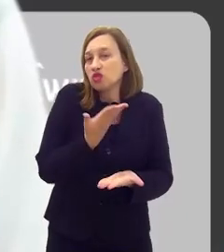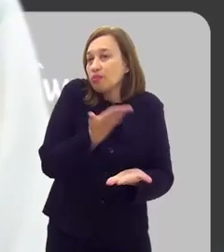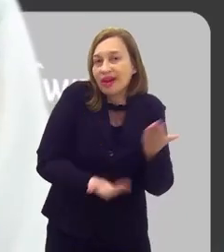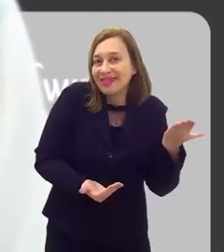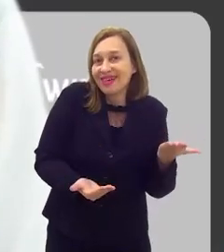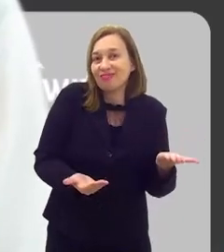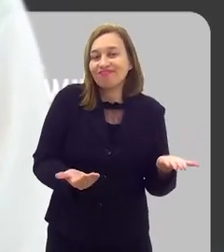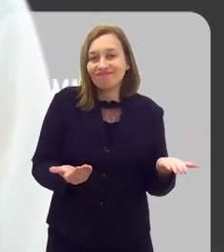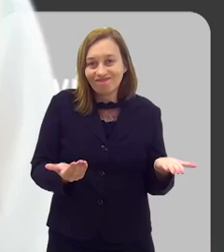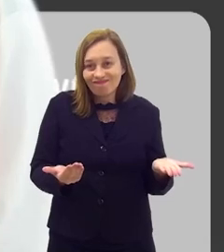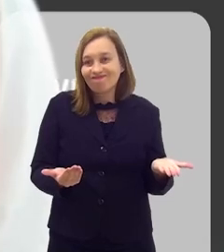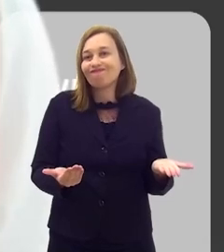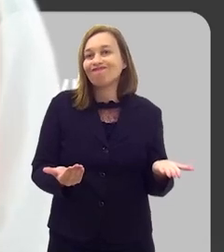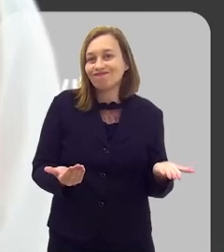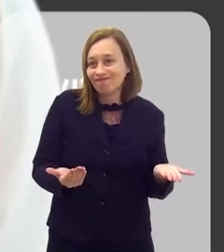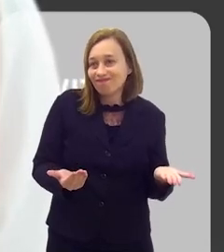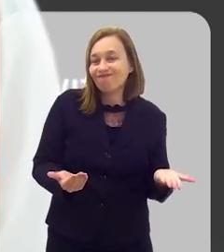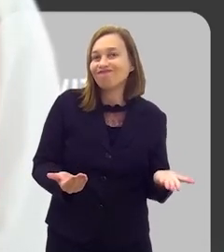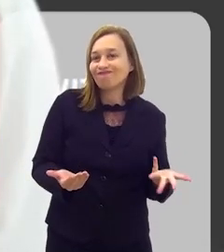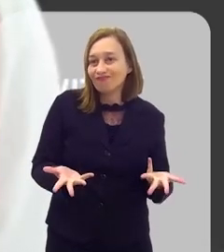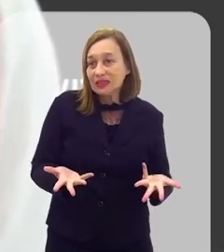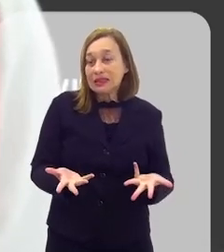Nós estamos perdendo para nós mesmos.